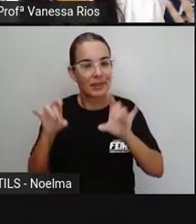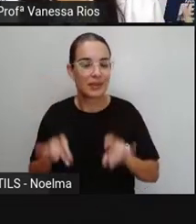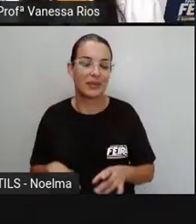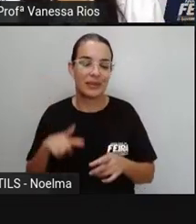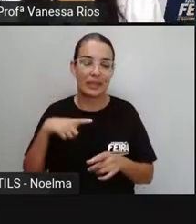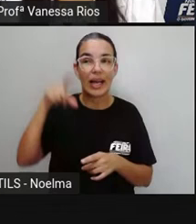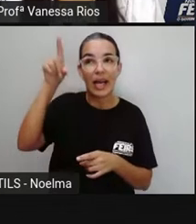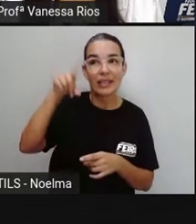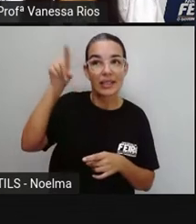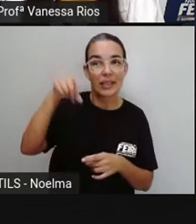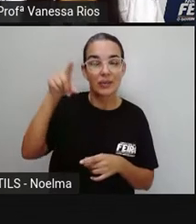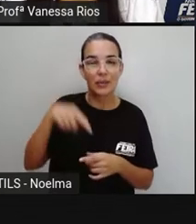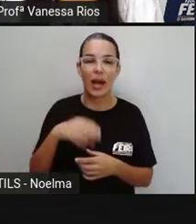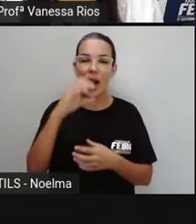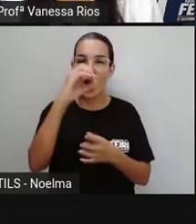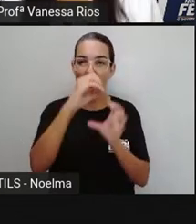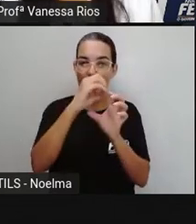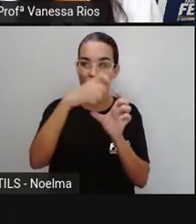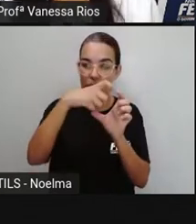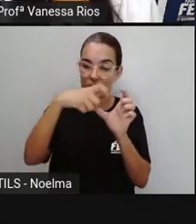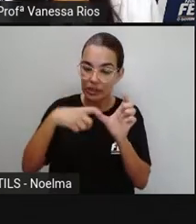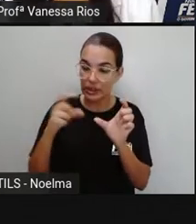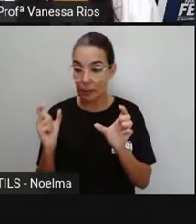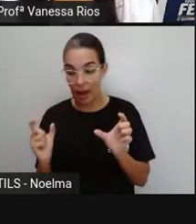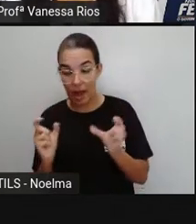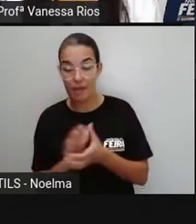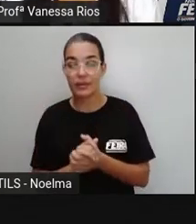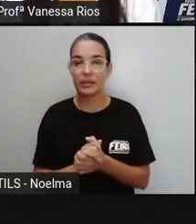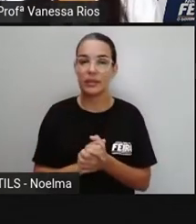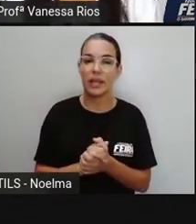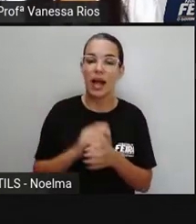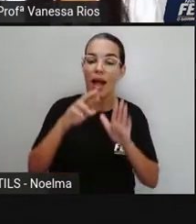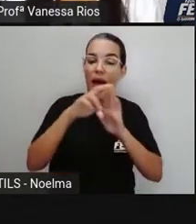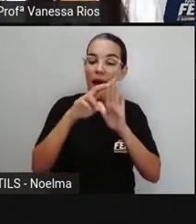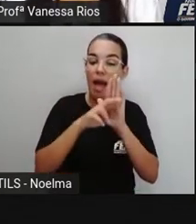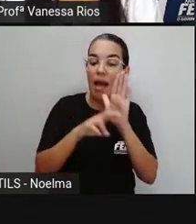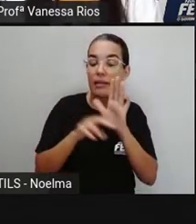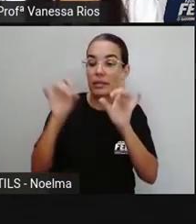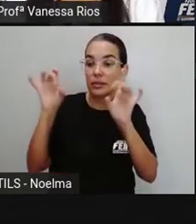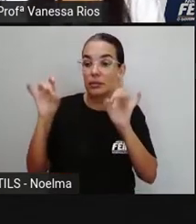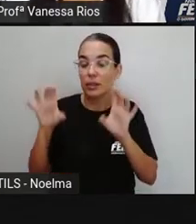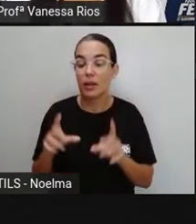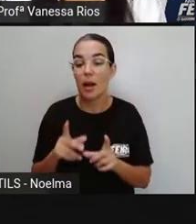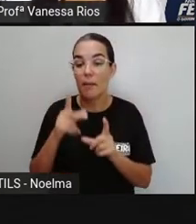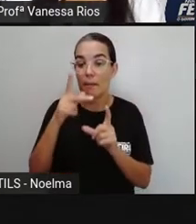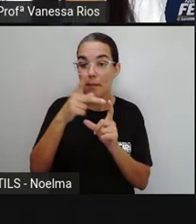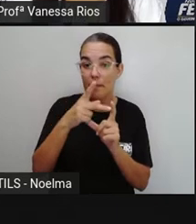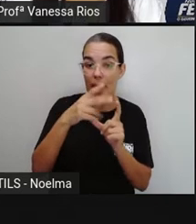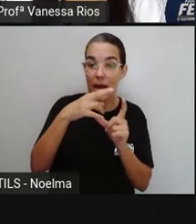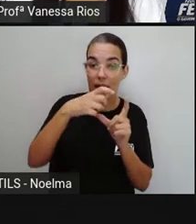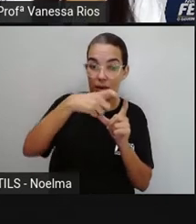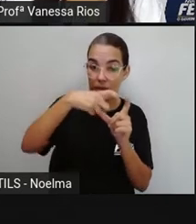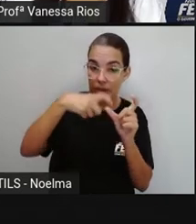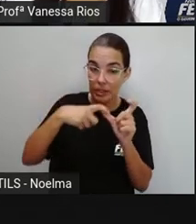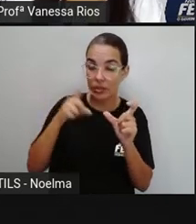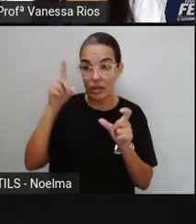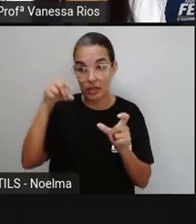acentuar as palavras oxítonas ou não. Regras específicas para se acentuar as palavras